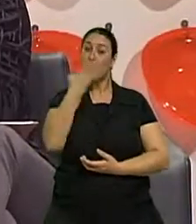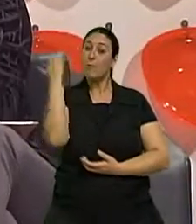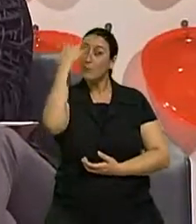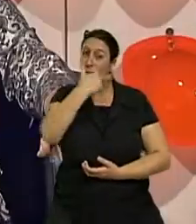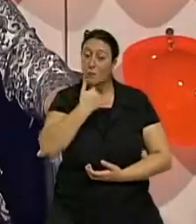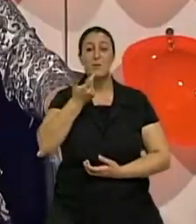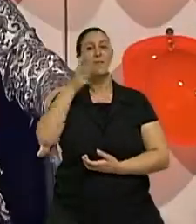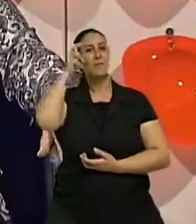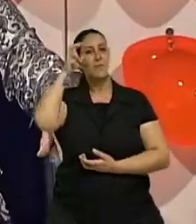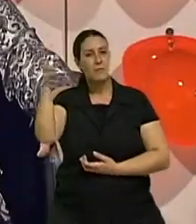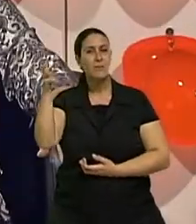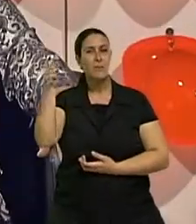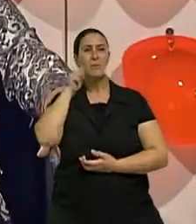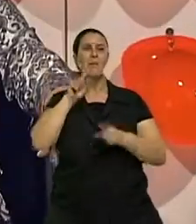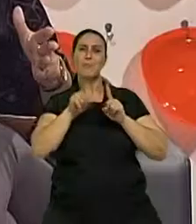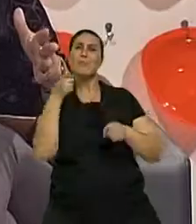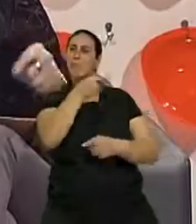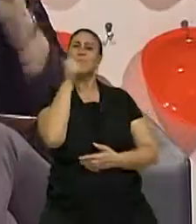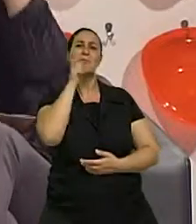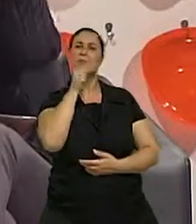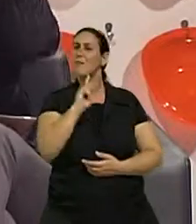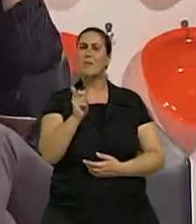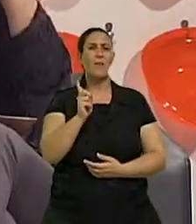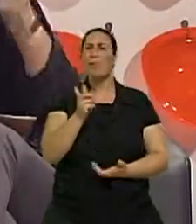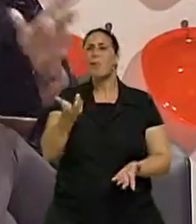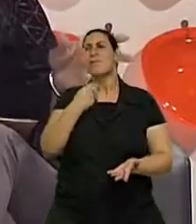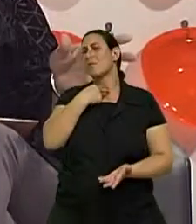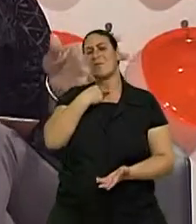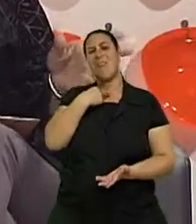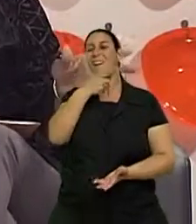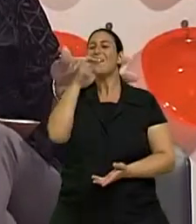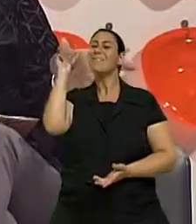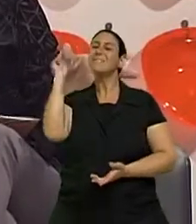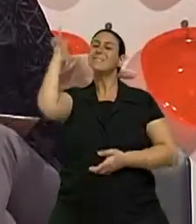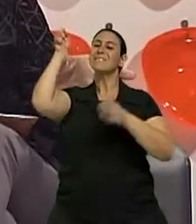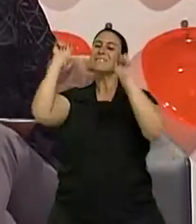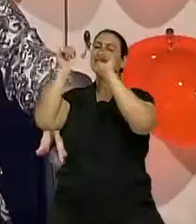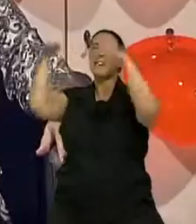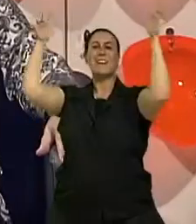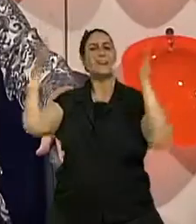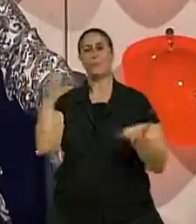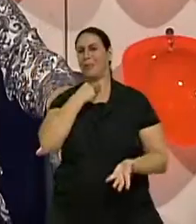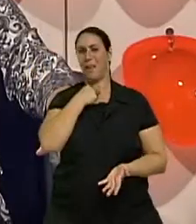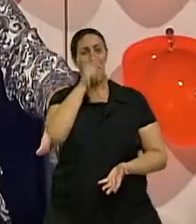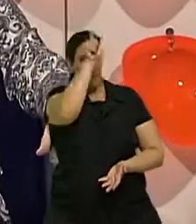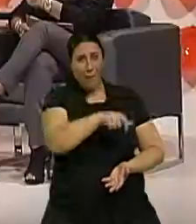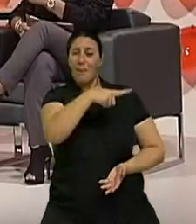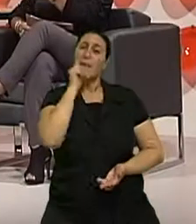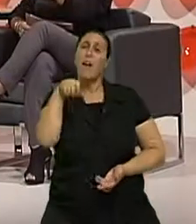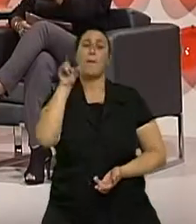alegre, mas ela não é fada, né, doutora? Não dá para a senhora bater a varinha de condão e a gente ficar maravilhosa. É uma